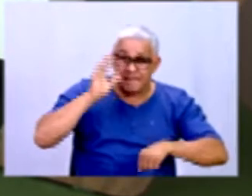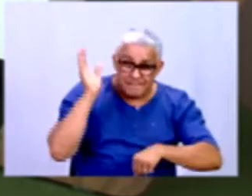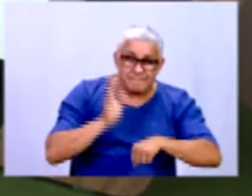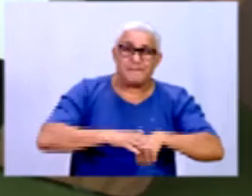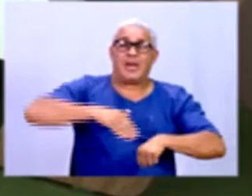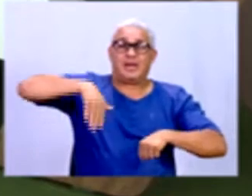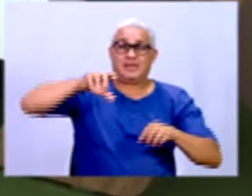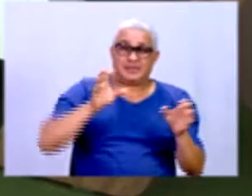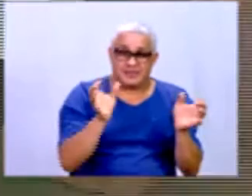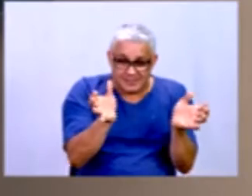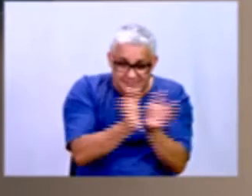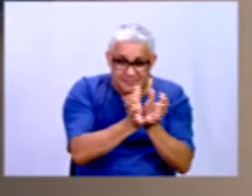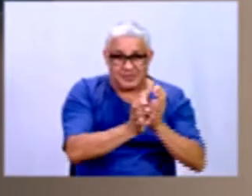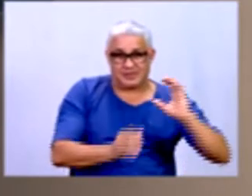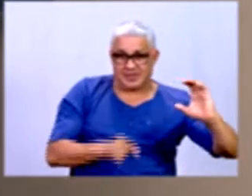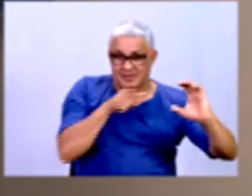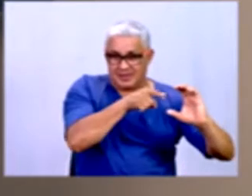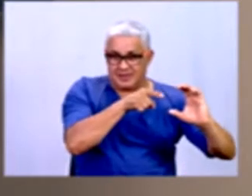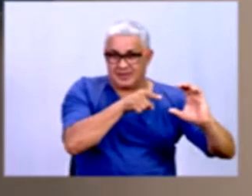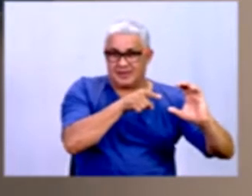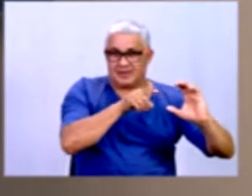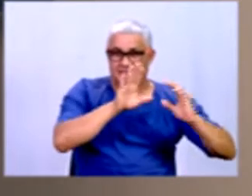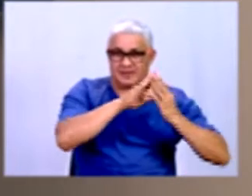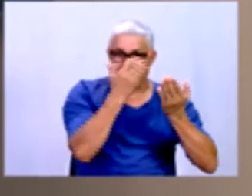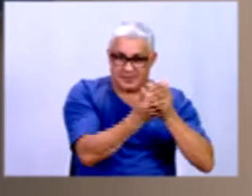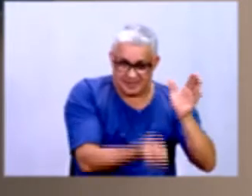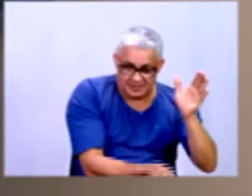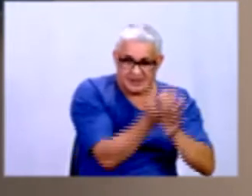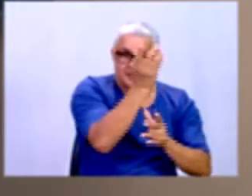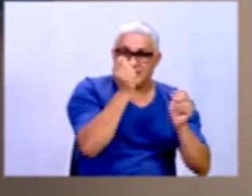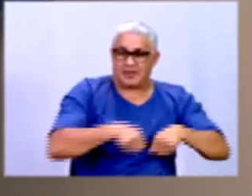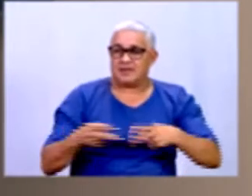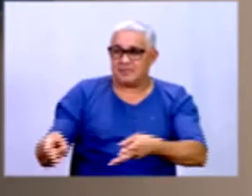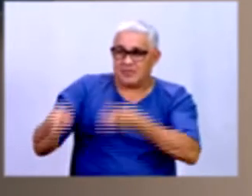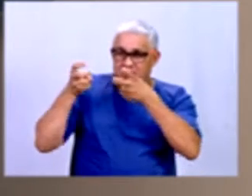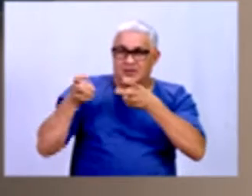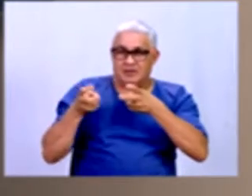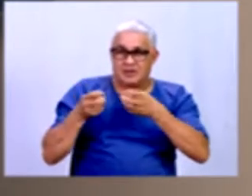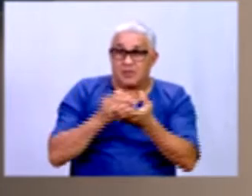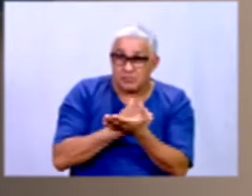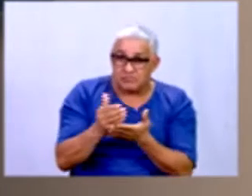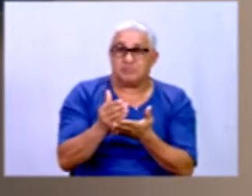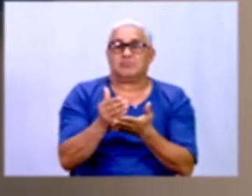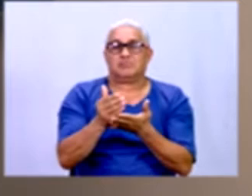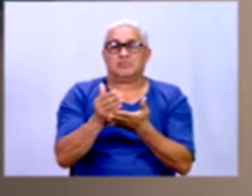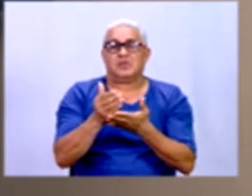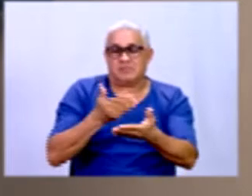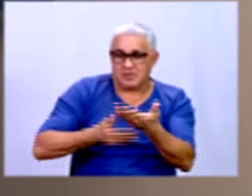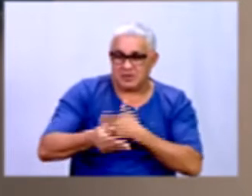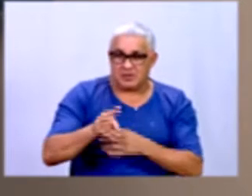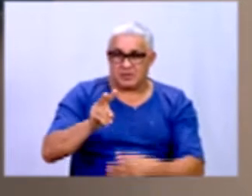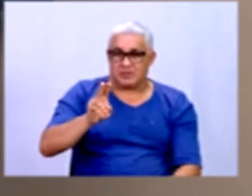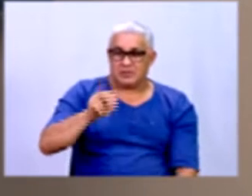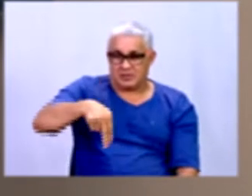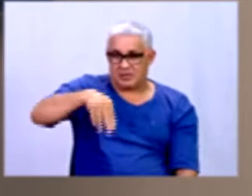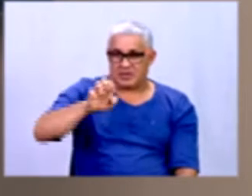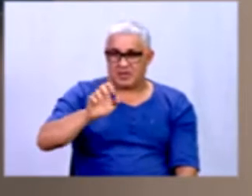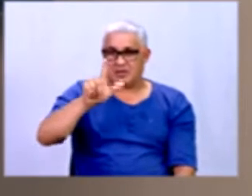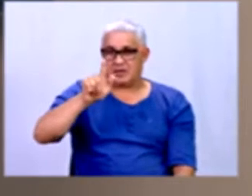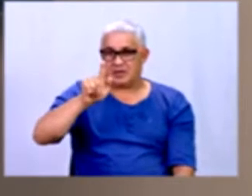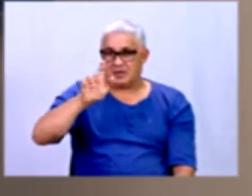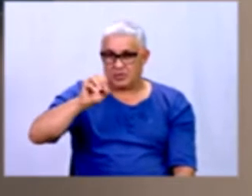a partir de uma pesquisa dessa, a gente consegue identificar uma maneira para a gente começar um negócio. Sim. Então, olha como é